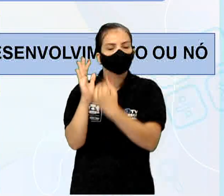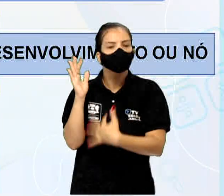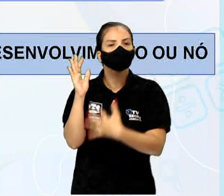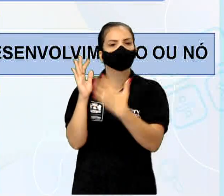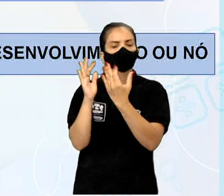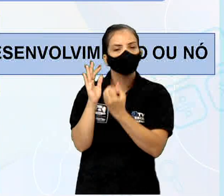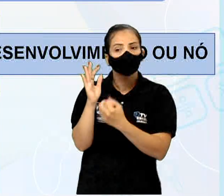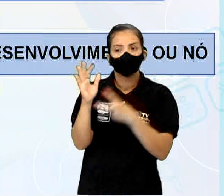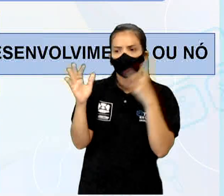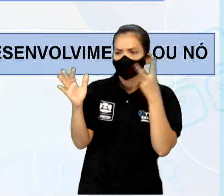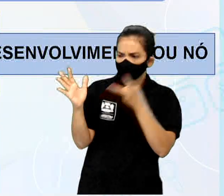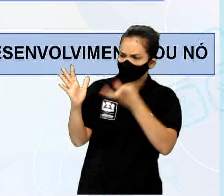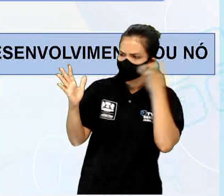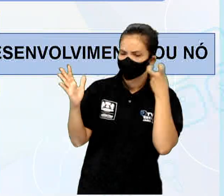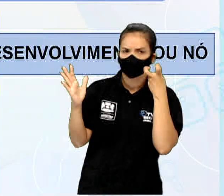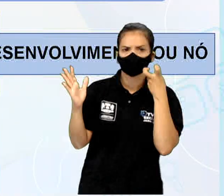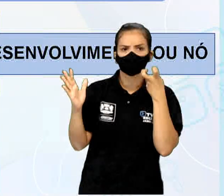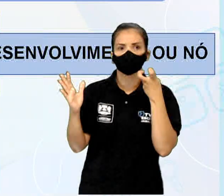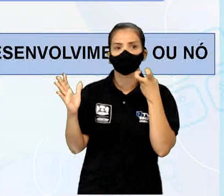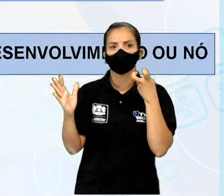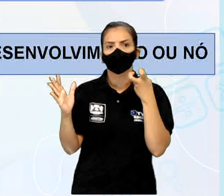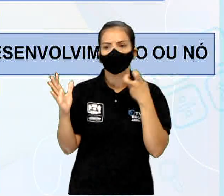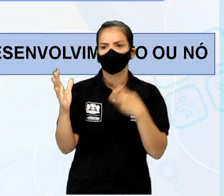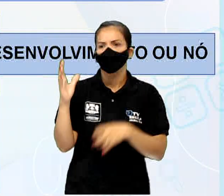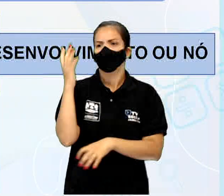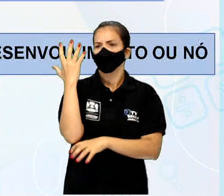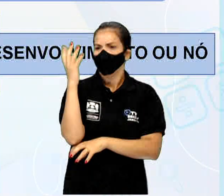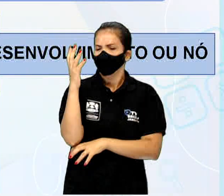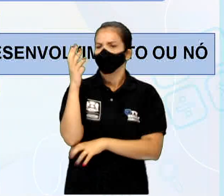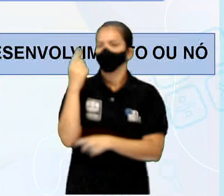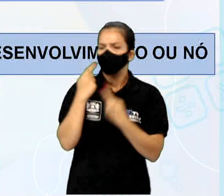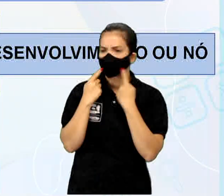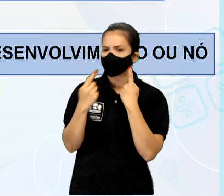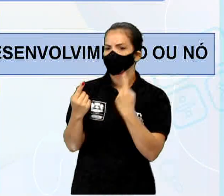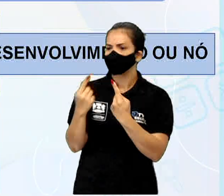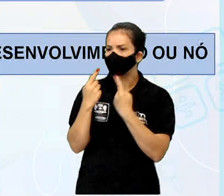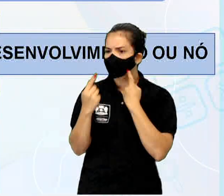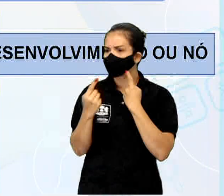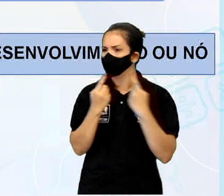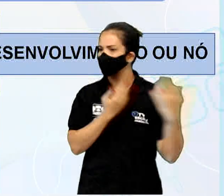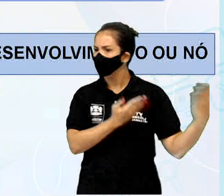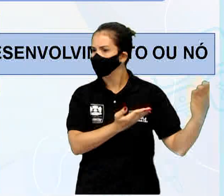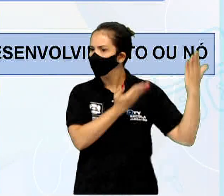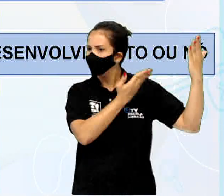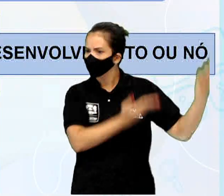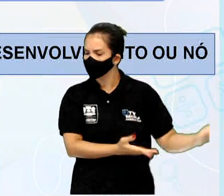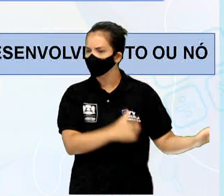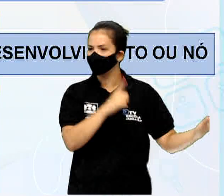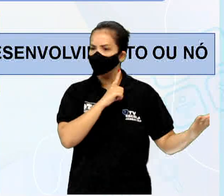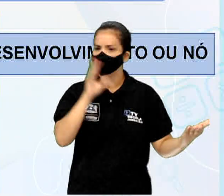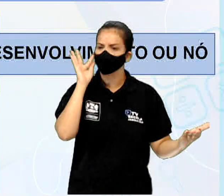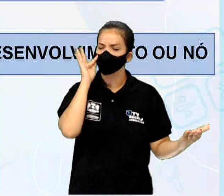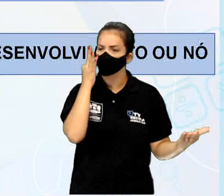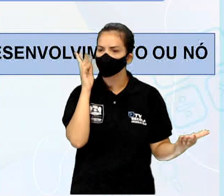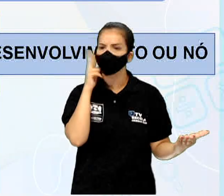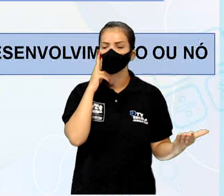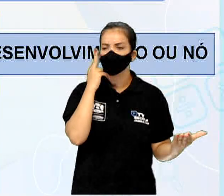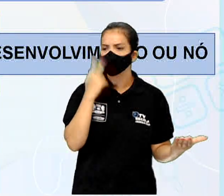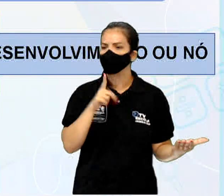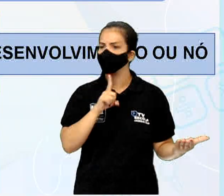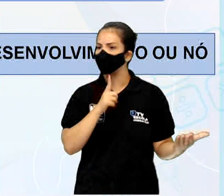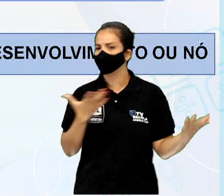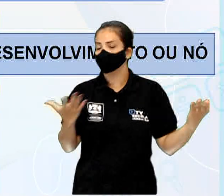aqui, a gente vai perceber aquele momento que o baobá começa a reclamar. Por que aquela outra tem uma flor rosa e eu não tenho?